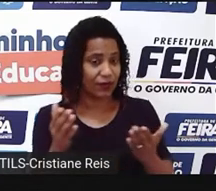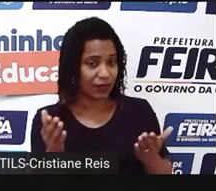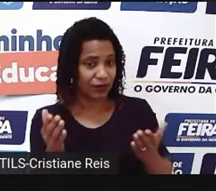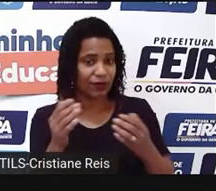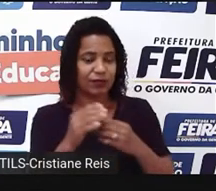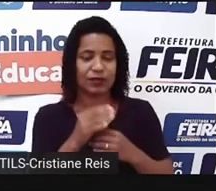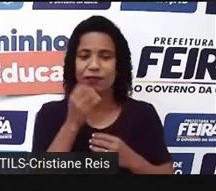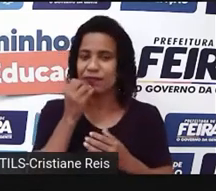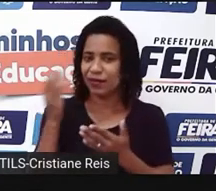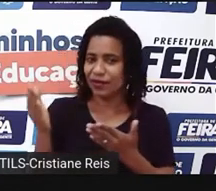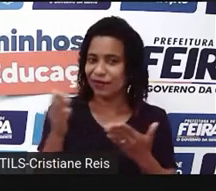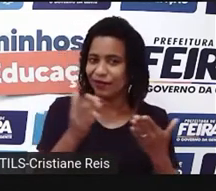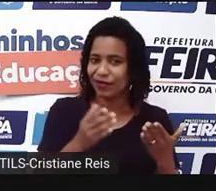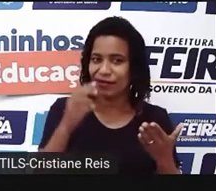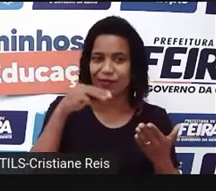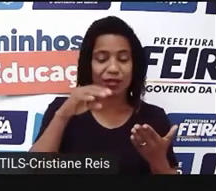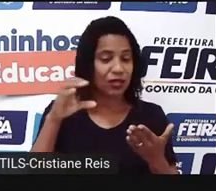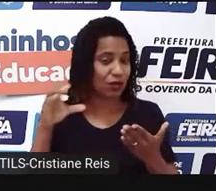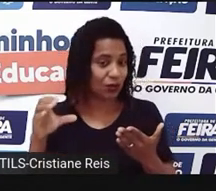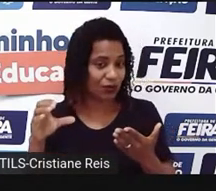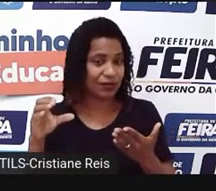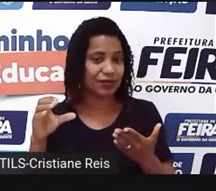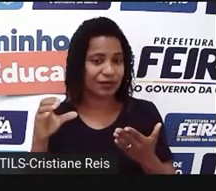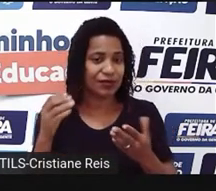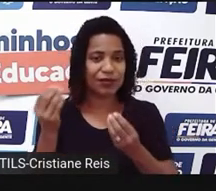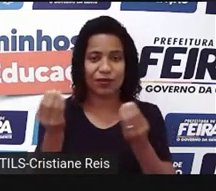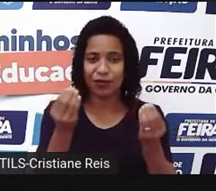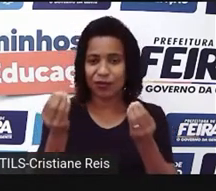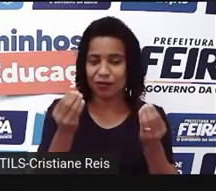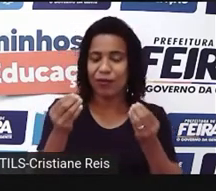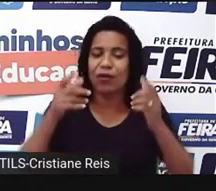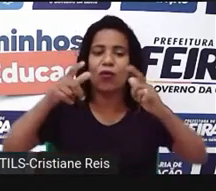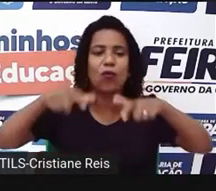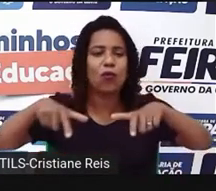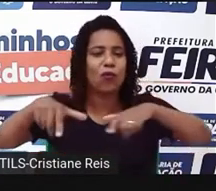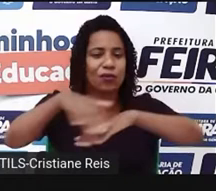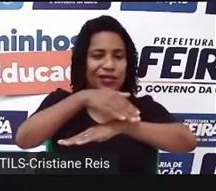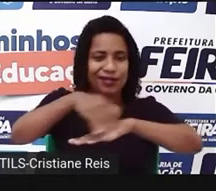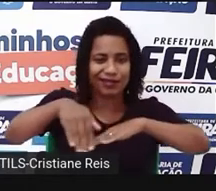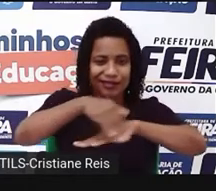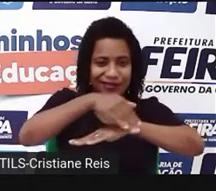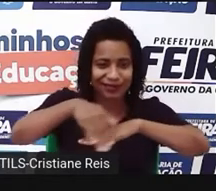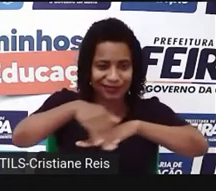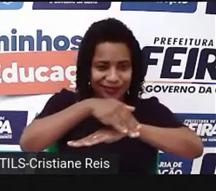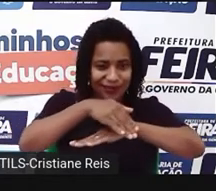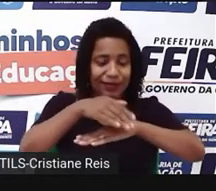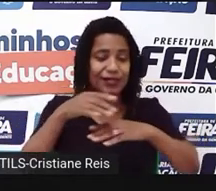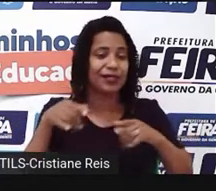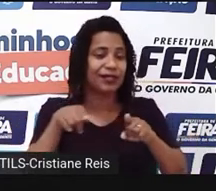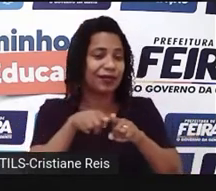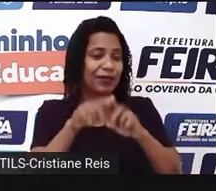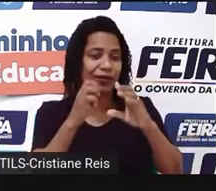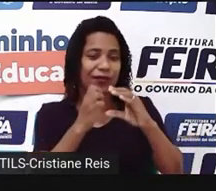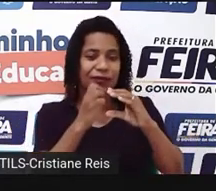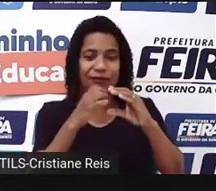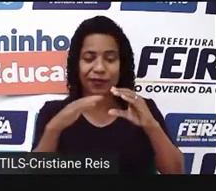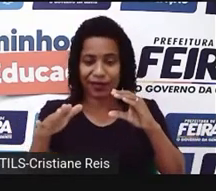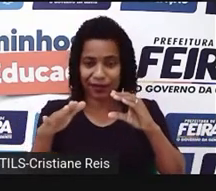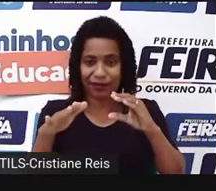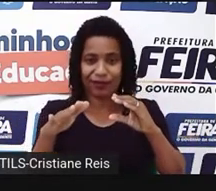seja bem-vindos ao McDonald's, identificação, né? Onde a loja fica localizada, o e-mail deles,